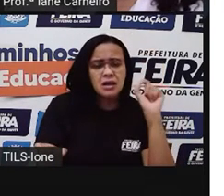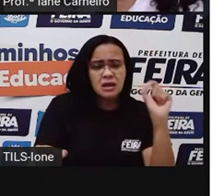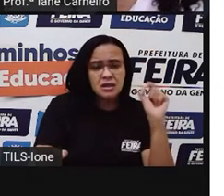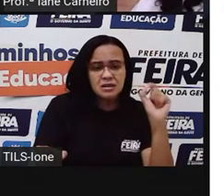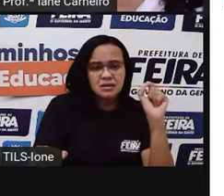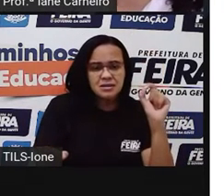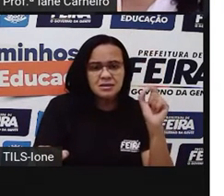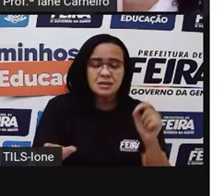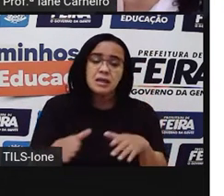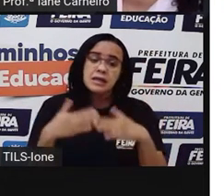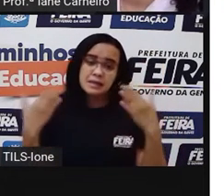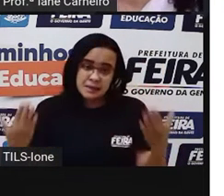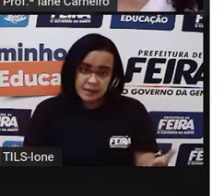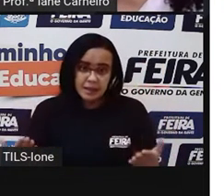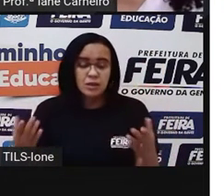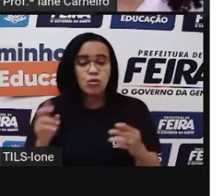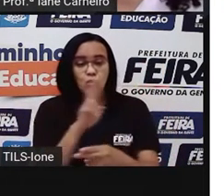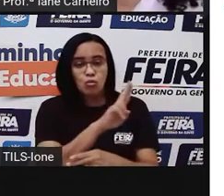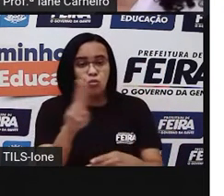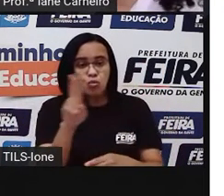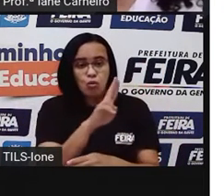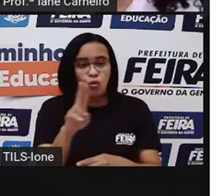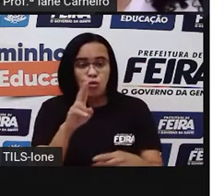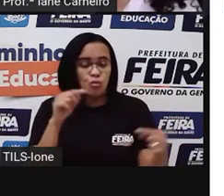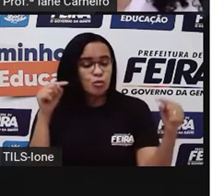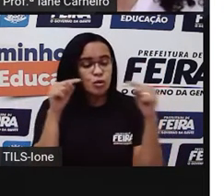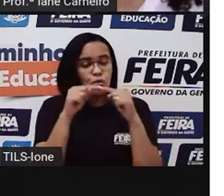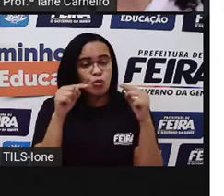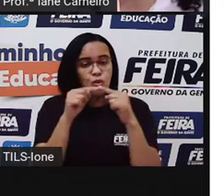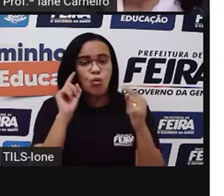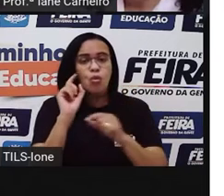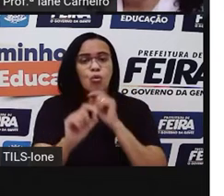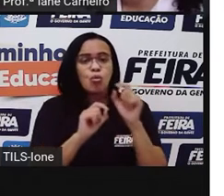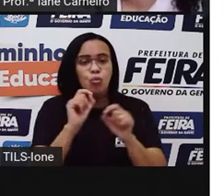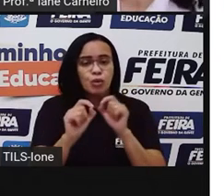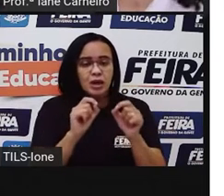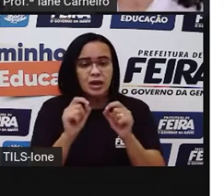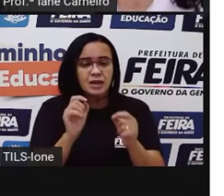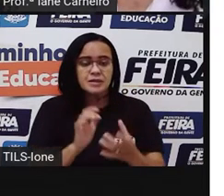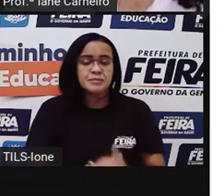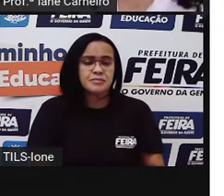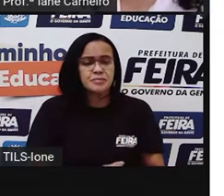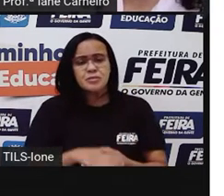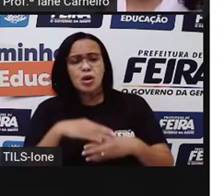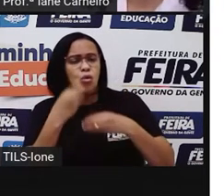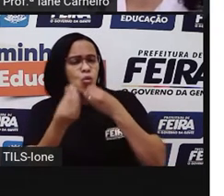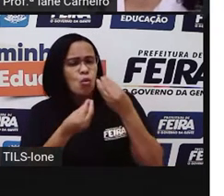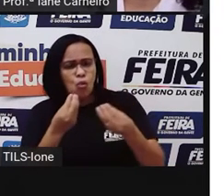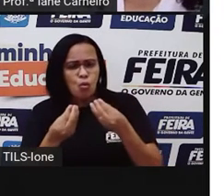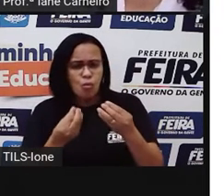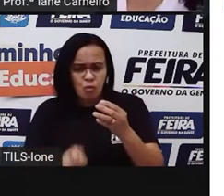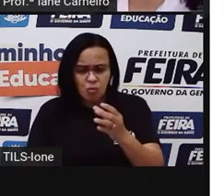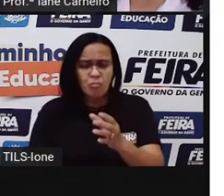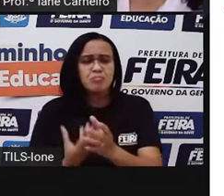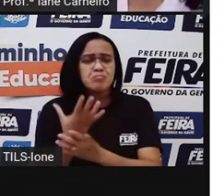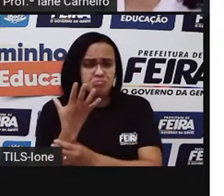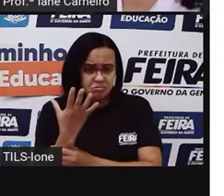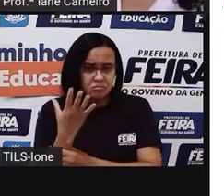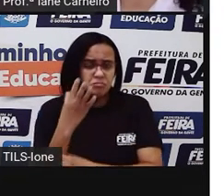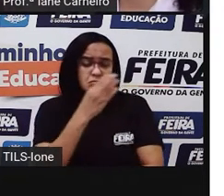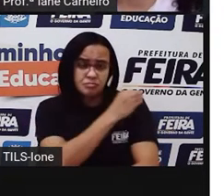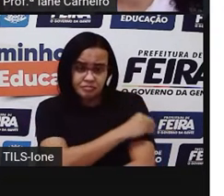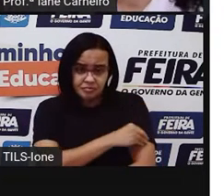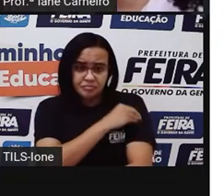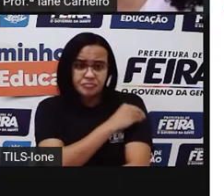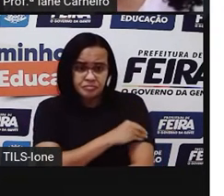nome disso, né? Para a gente saber como cada coisa é feita e como essa coisa, né? Por exemplo, como o álcool é feito e como o álcool